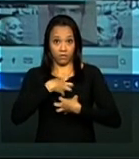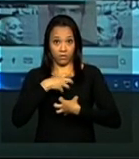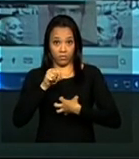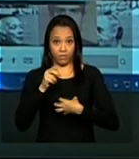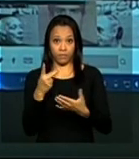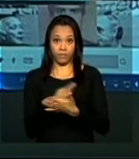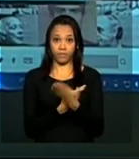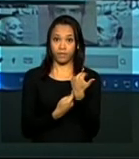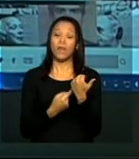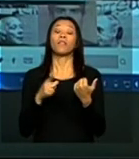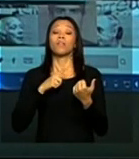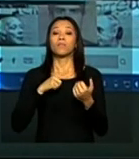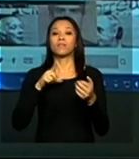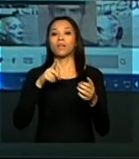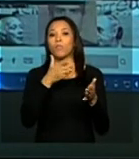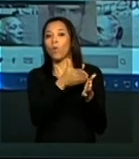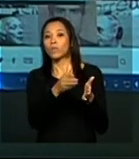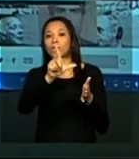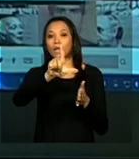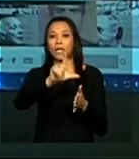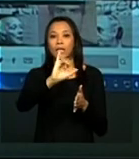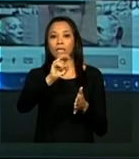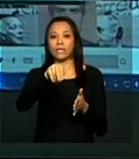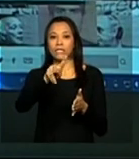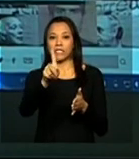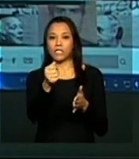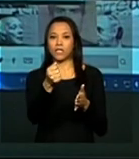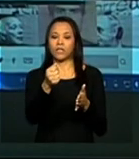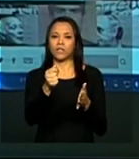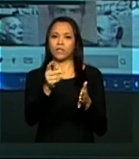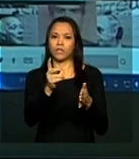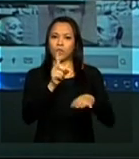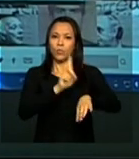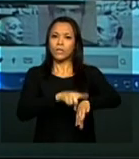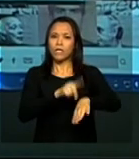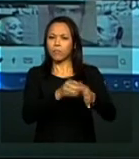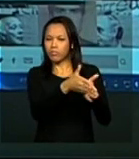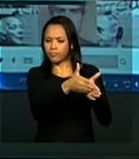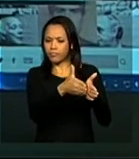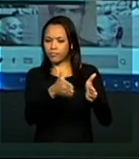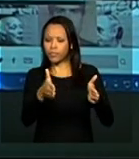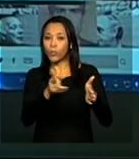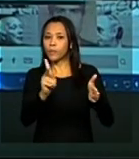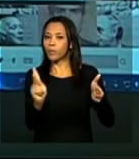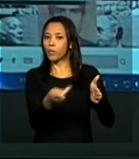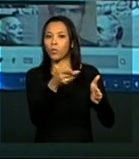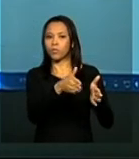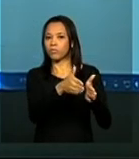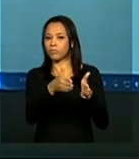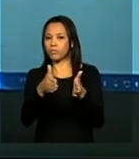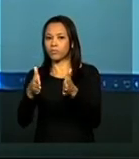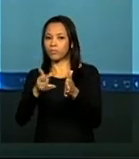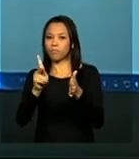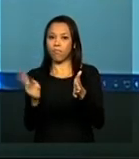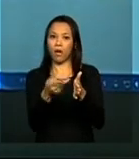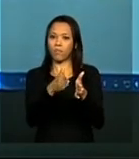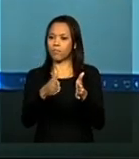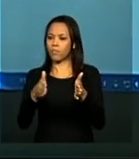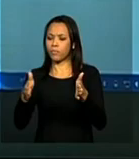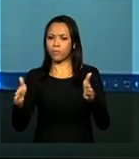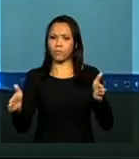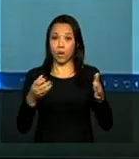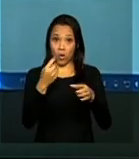Temos a linha do tempo, que é bastante também interessante, no sentido de que você possa ter um olhar